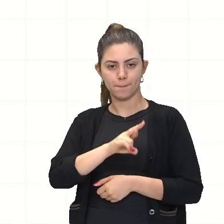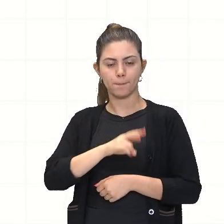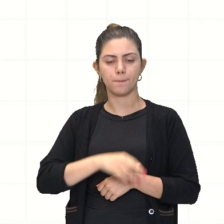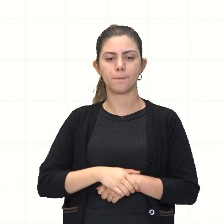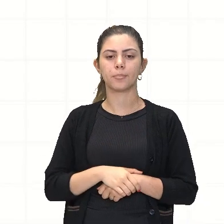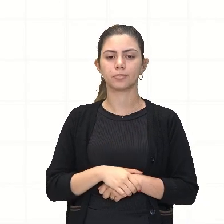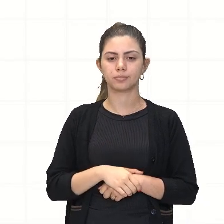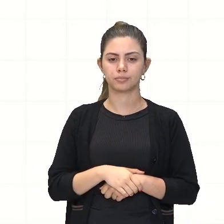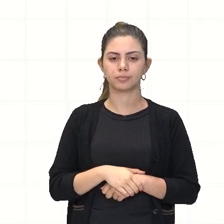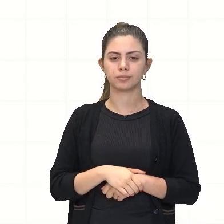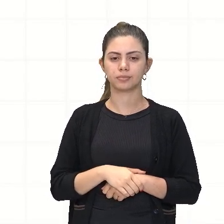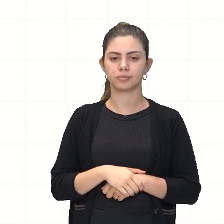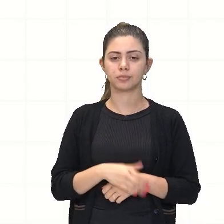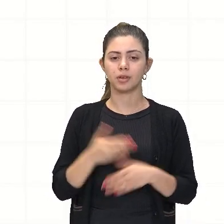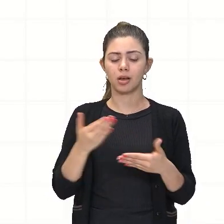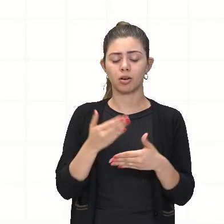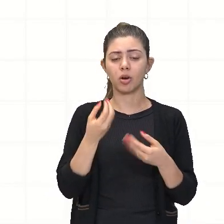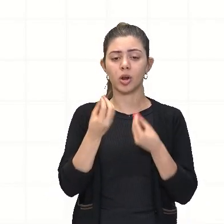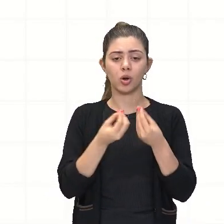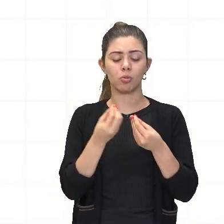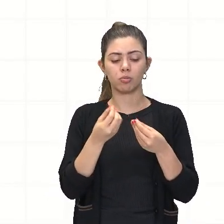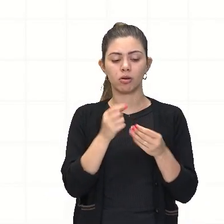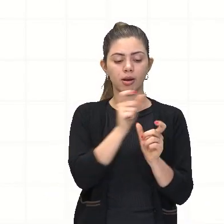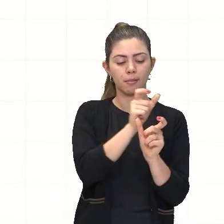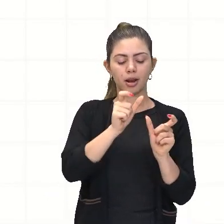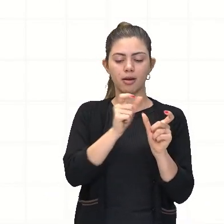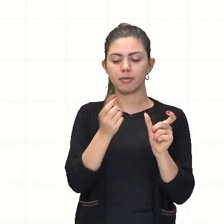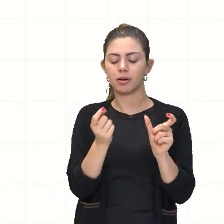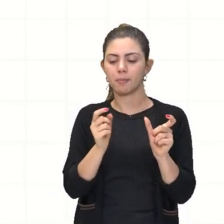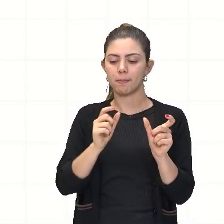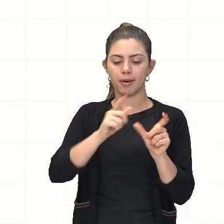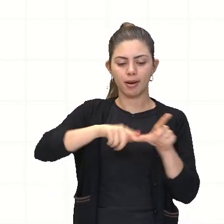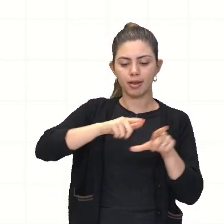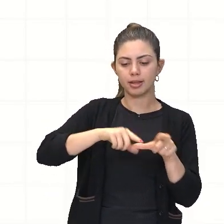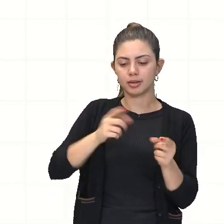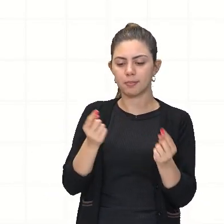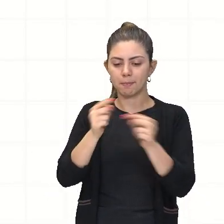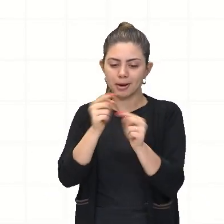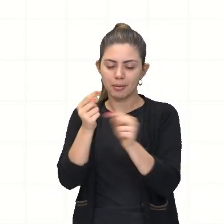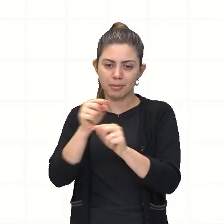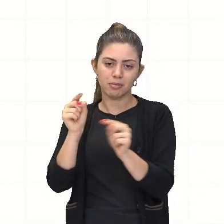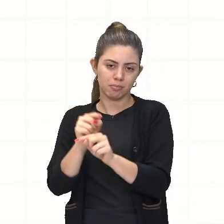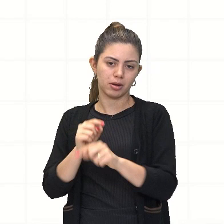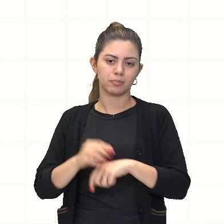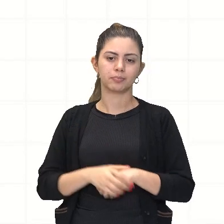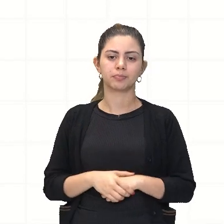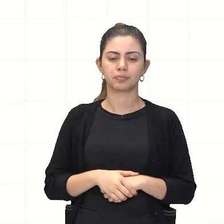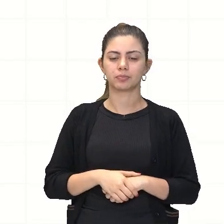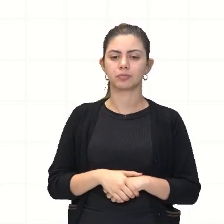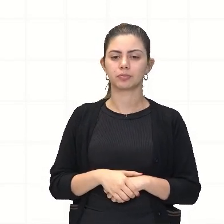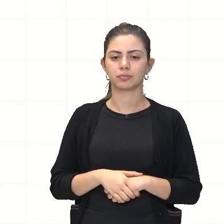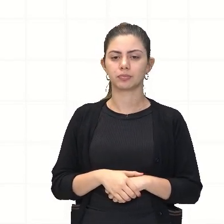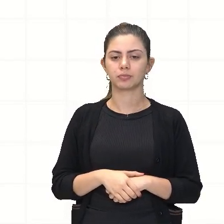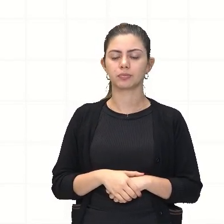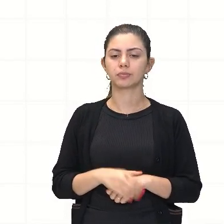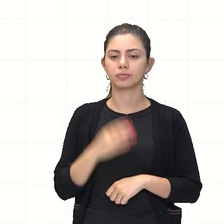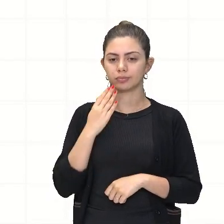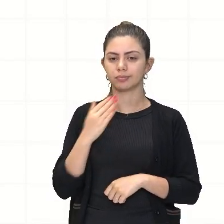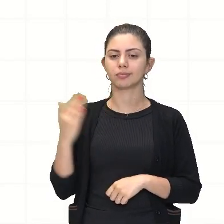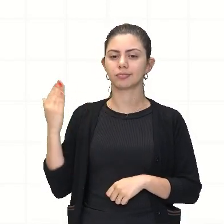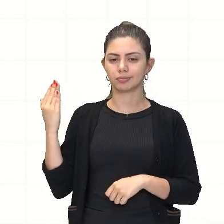trocamos as letras. Basta trocar às vezes uma, olha. Trocamos